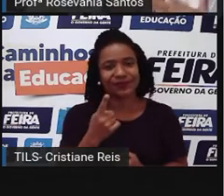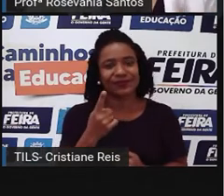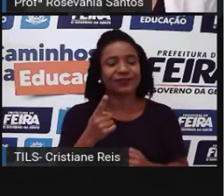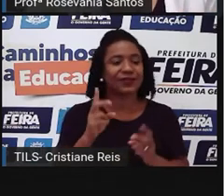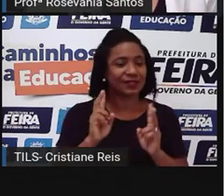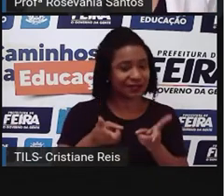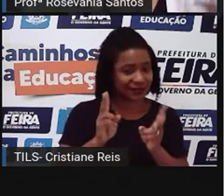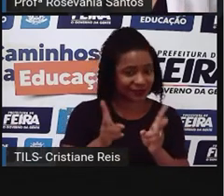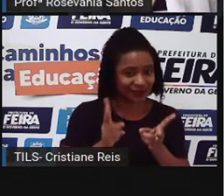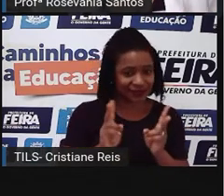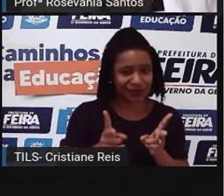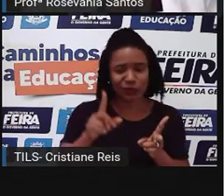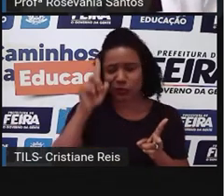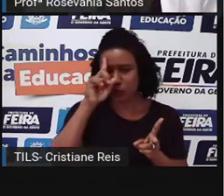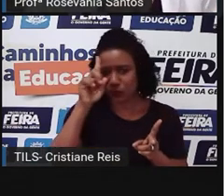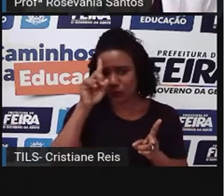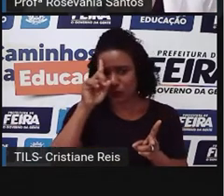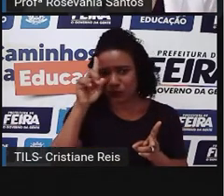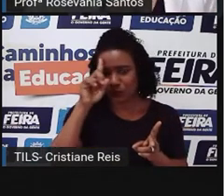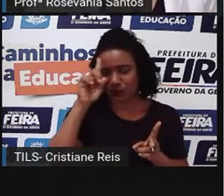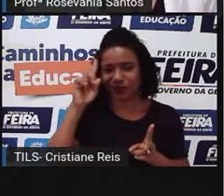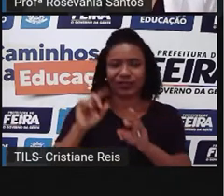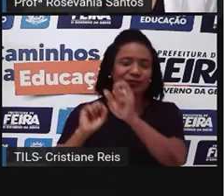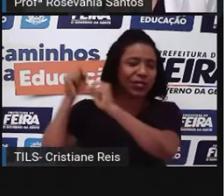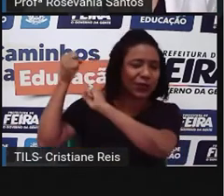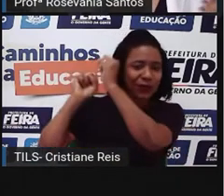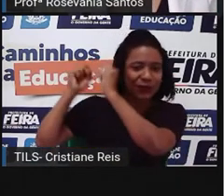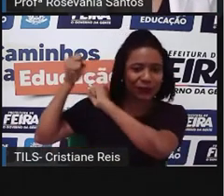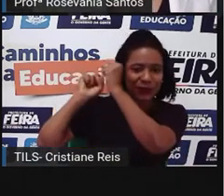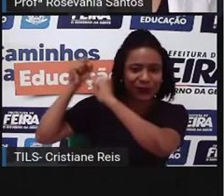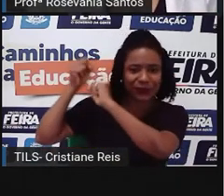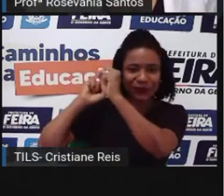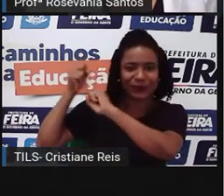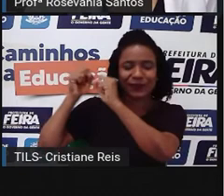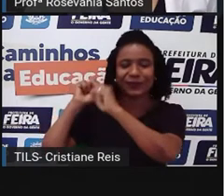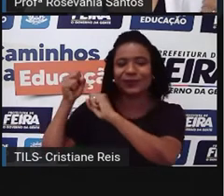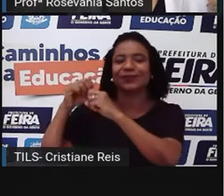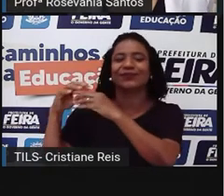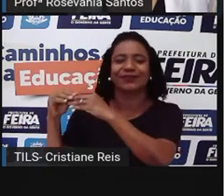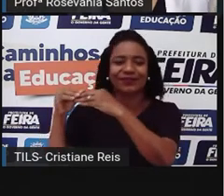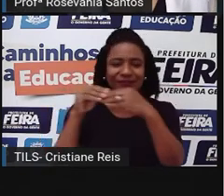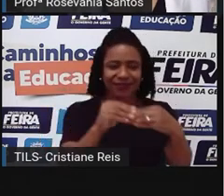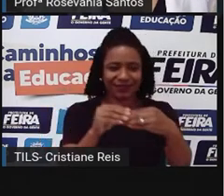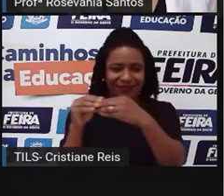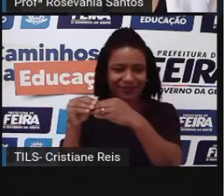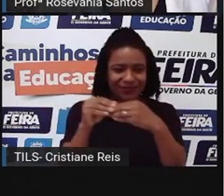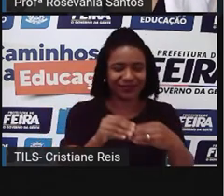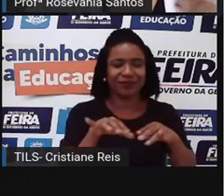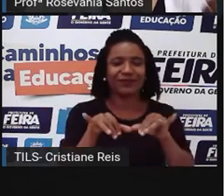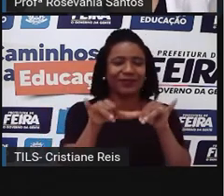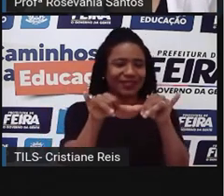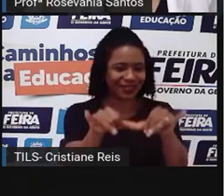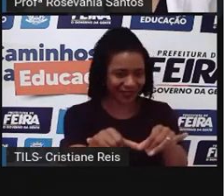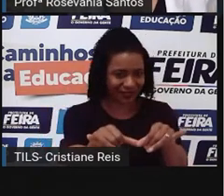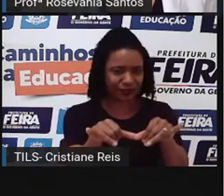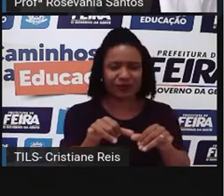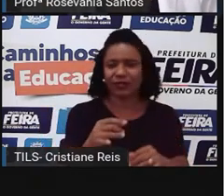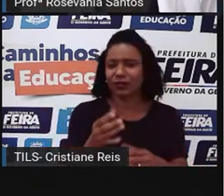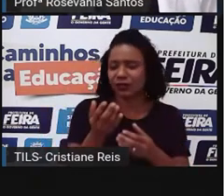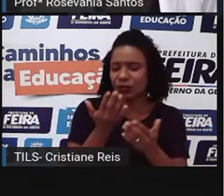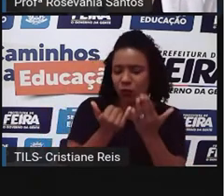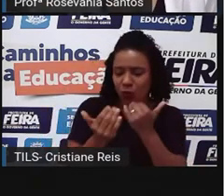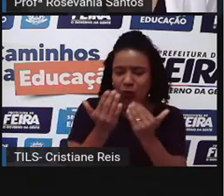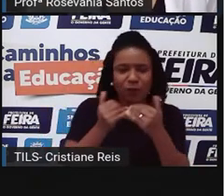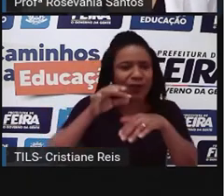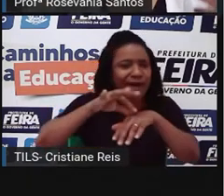Todos os dias. E às vezes a gente nem percebe ali, né? Que a carne que a gente está comendo. Qual for o processo que foi utilizado para ela